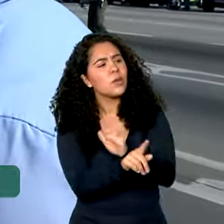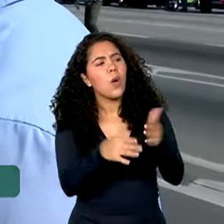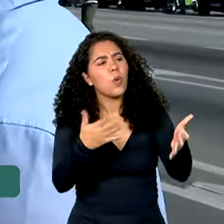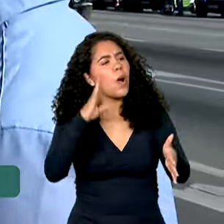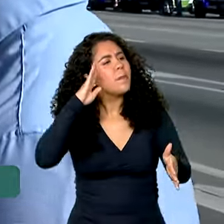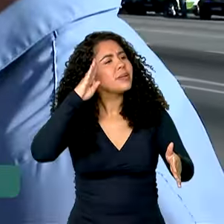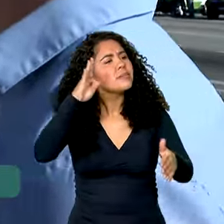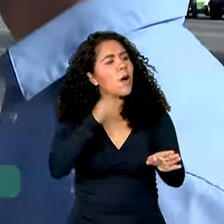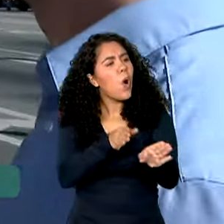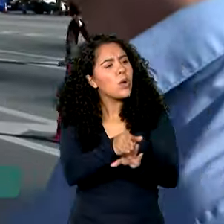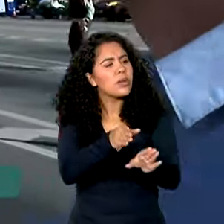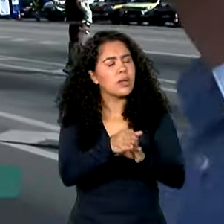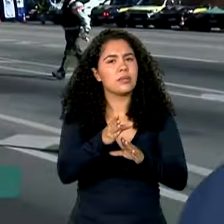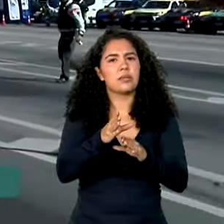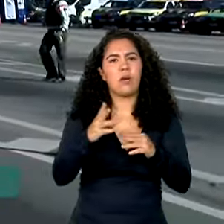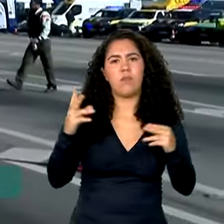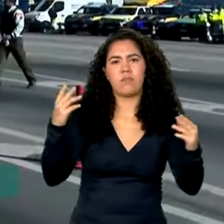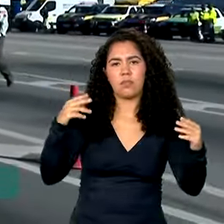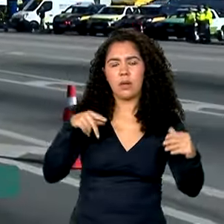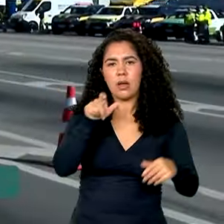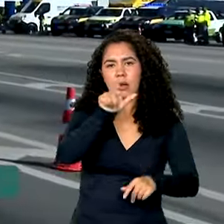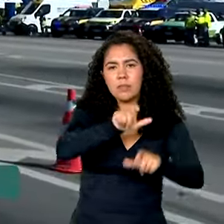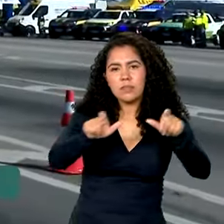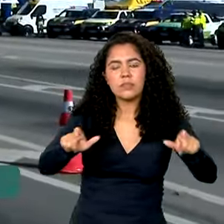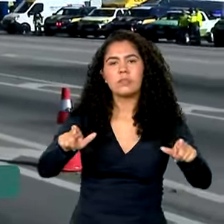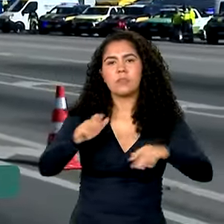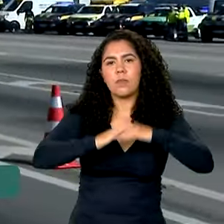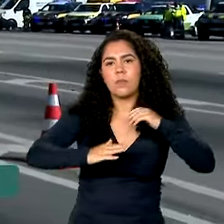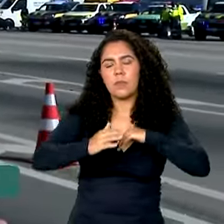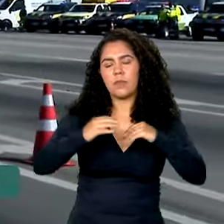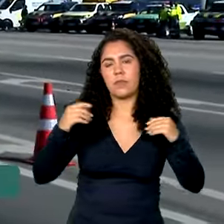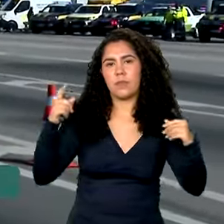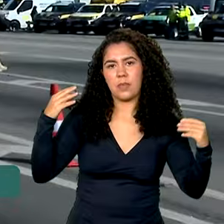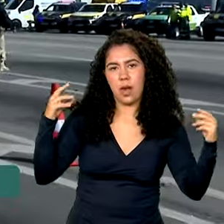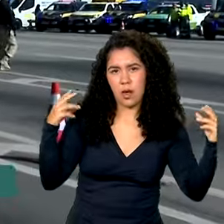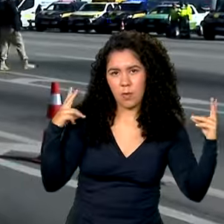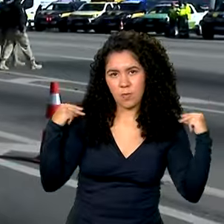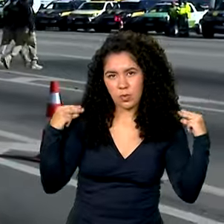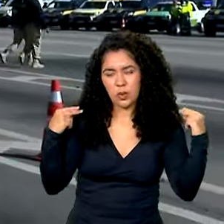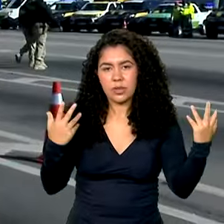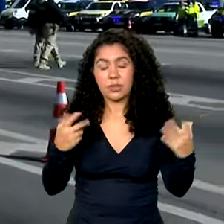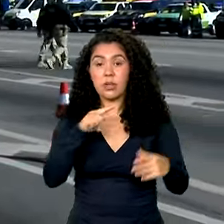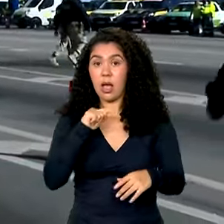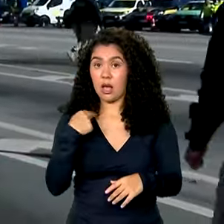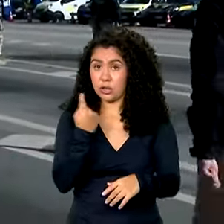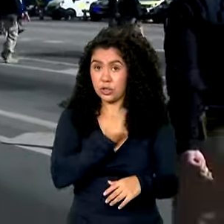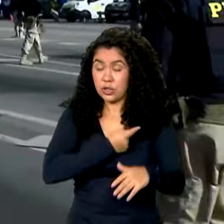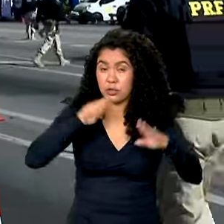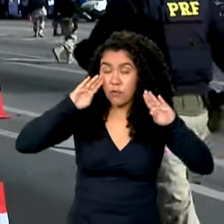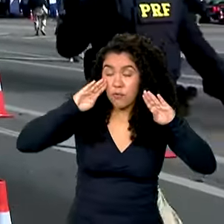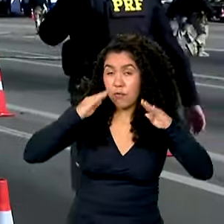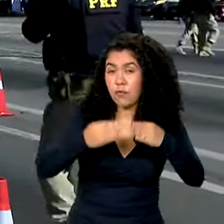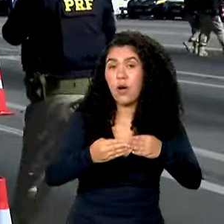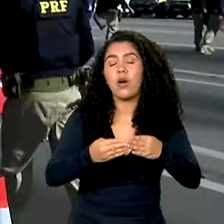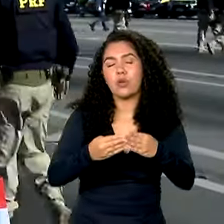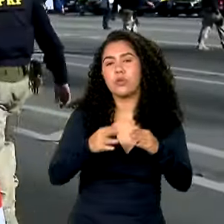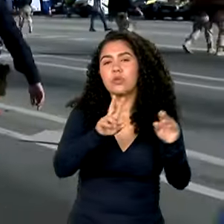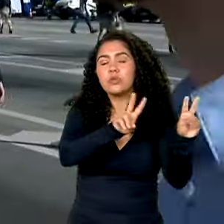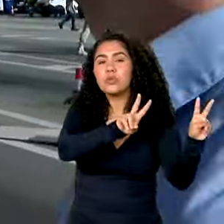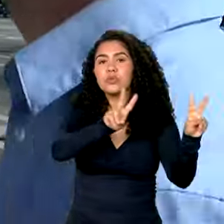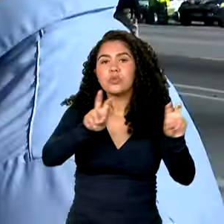motoristas? Olha, nós hoje estamos com o foco muito importante com relação a